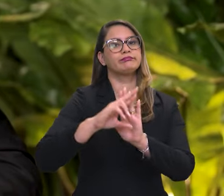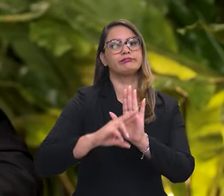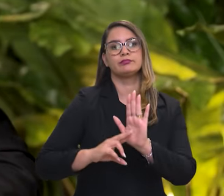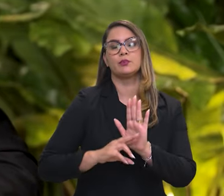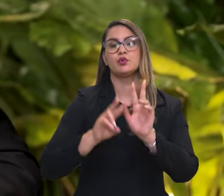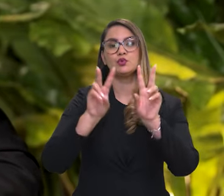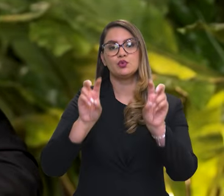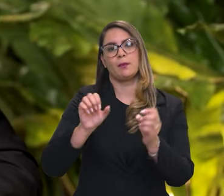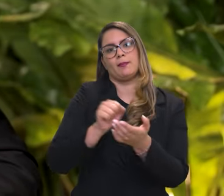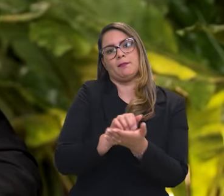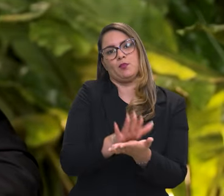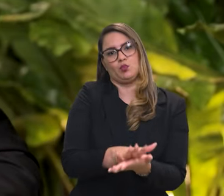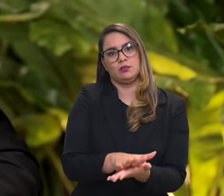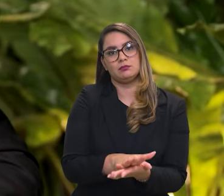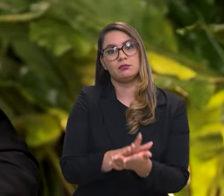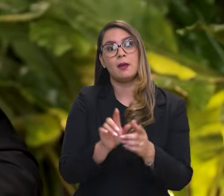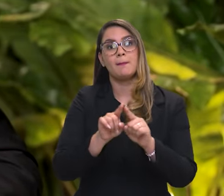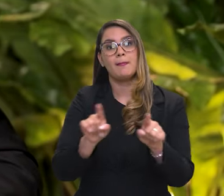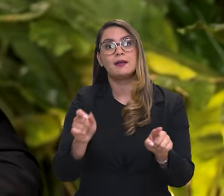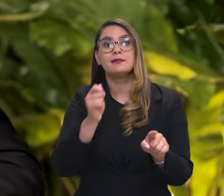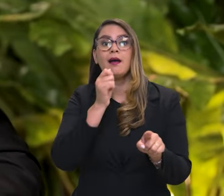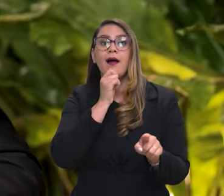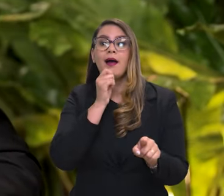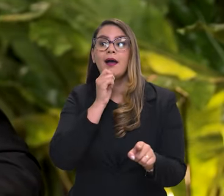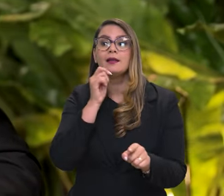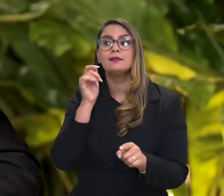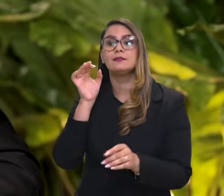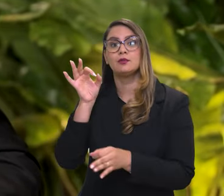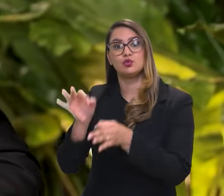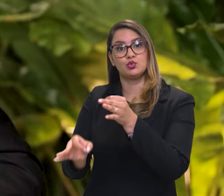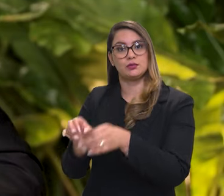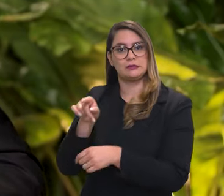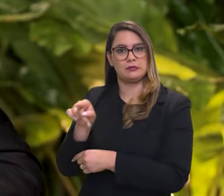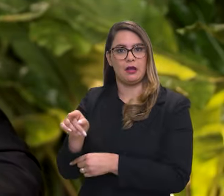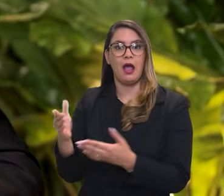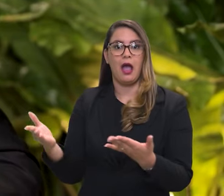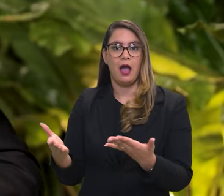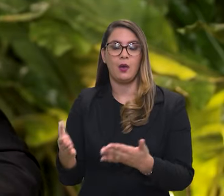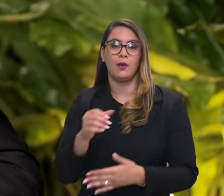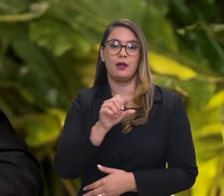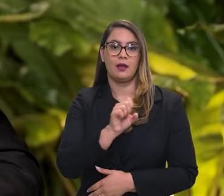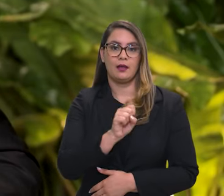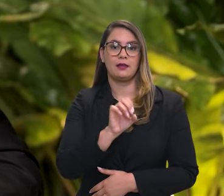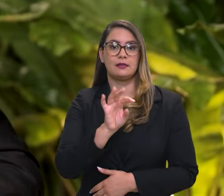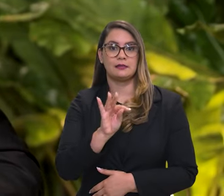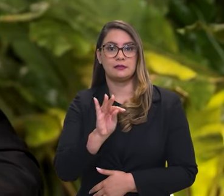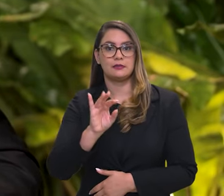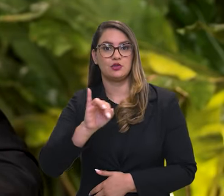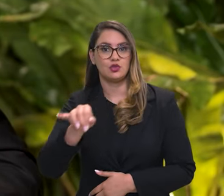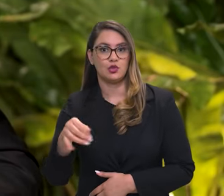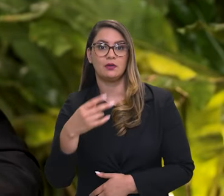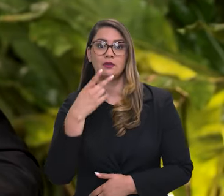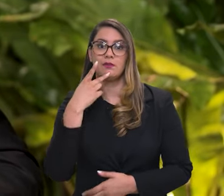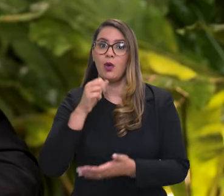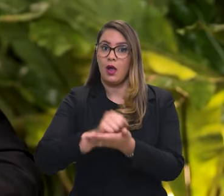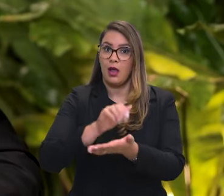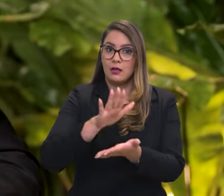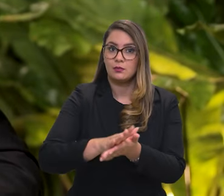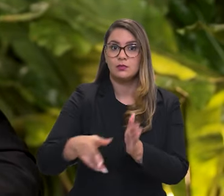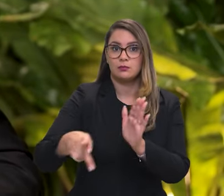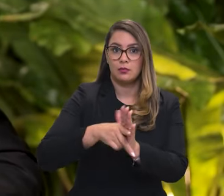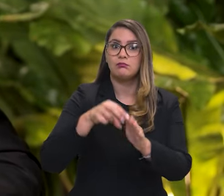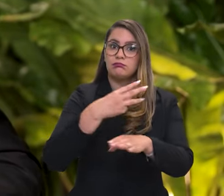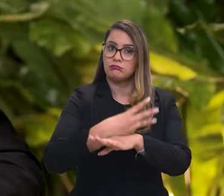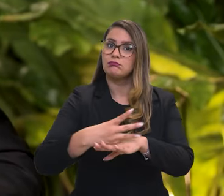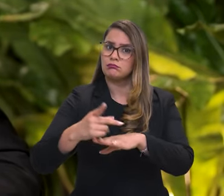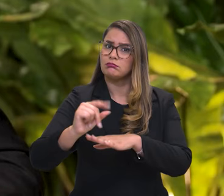administrativos em relação às multas. Mas isso ainda estava judicializado. Agora o Superior Tribunal de Justiça decidiu que as multas do